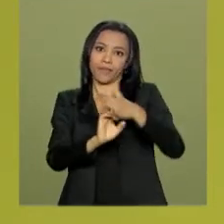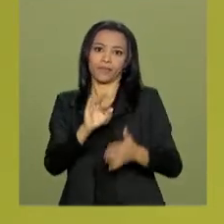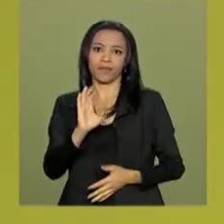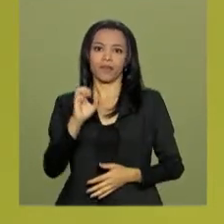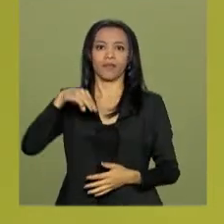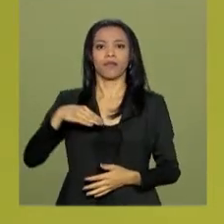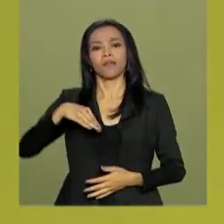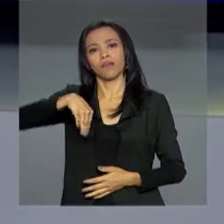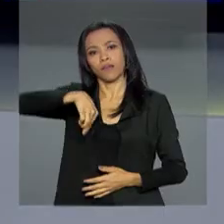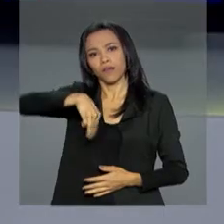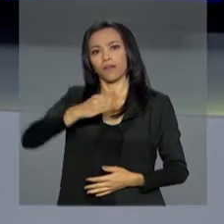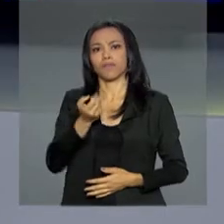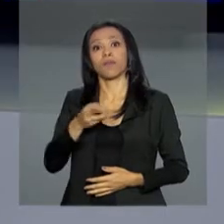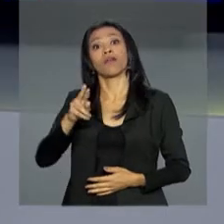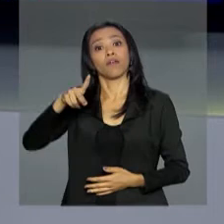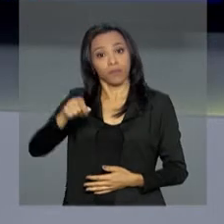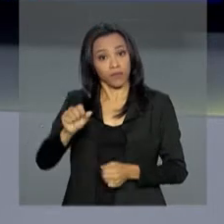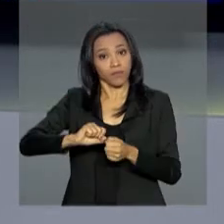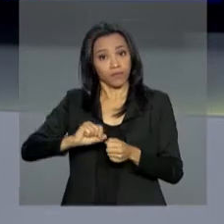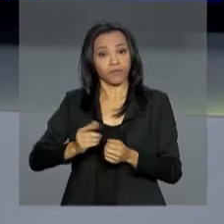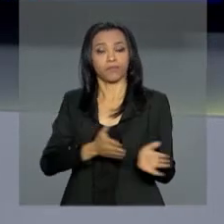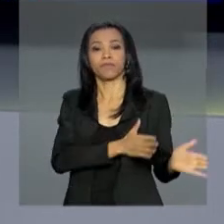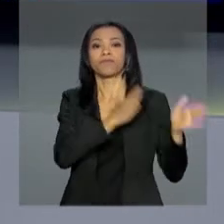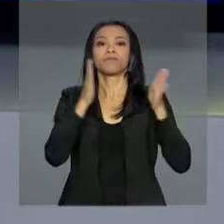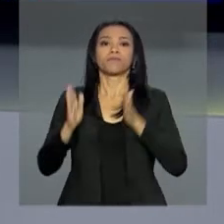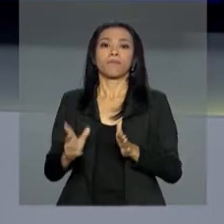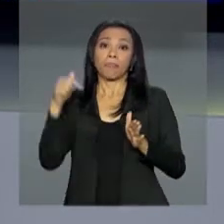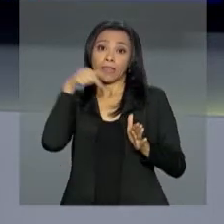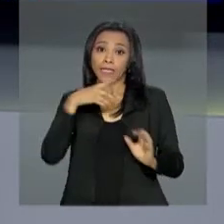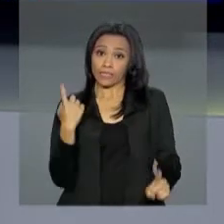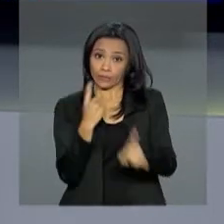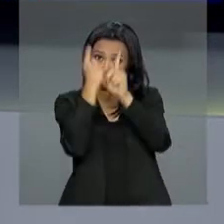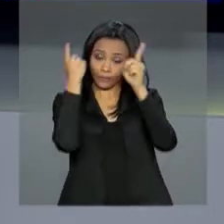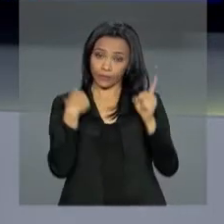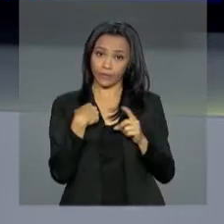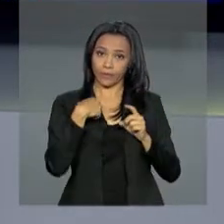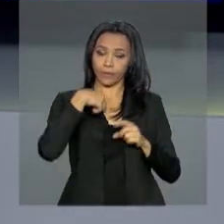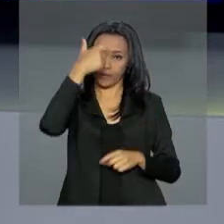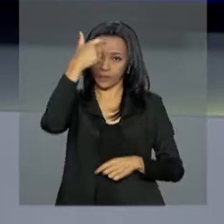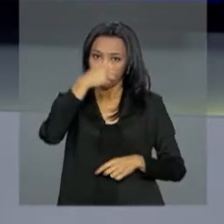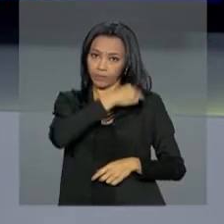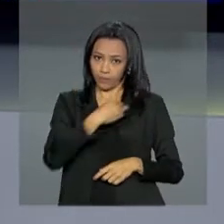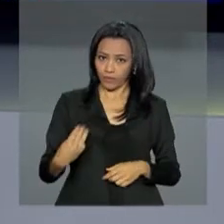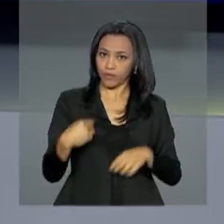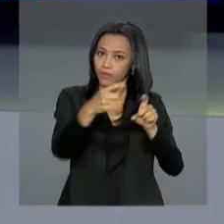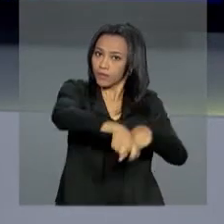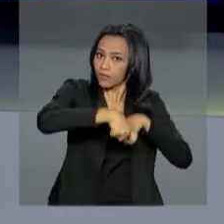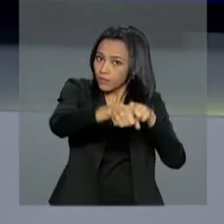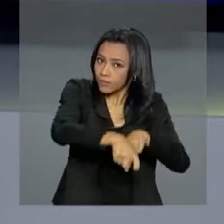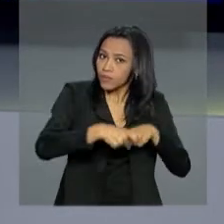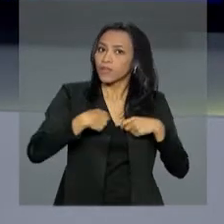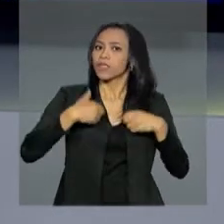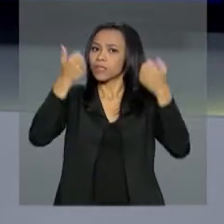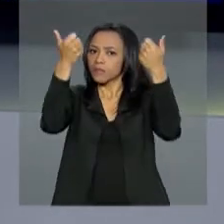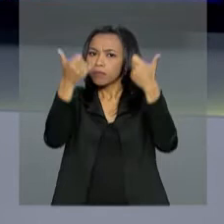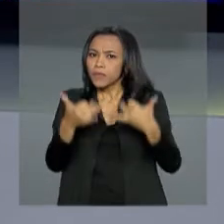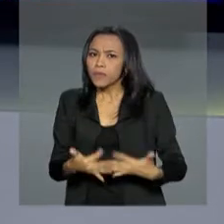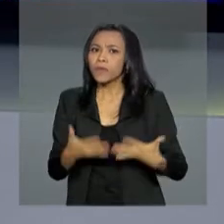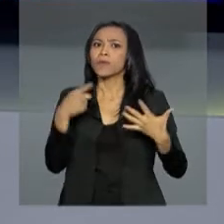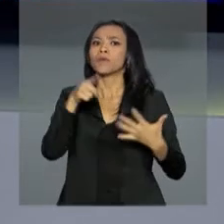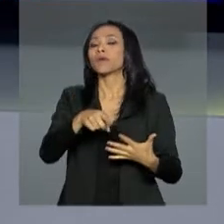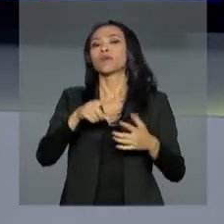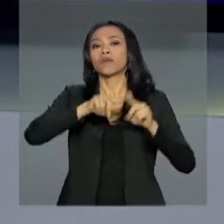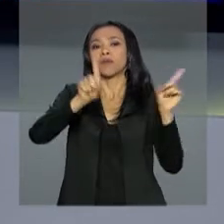fazia. Durante esse evento, o ministro da Agricultura, Pecuária e Abastecimento, Blairo Maggi, destacou que o Plano